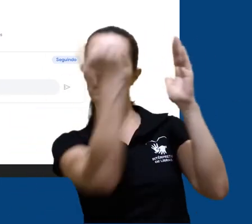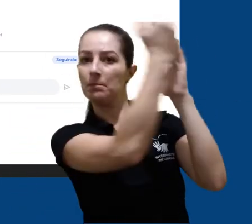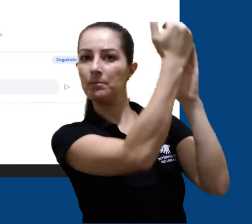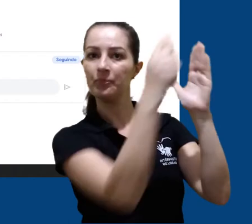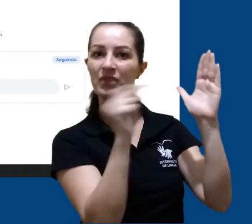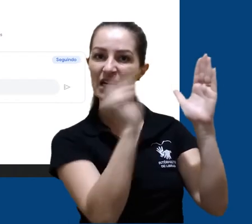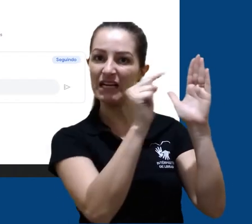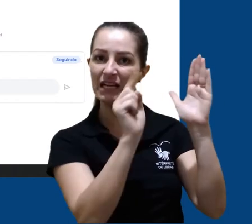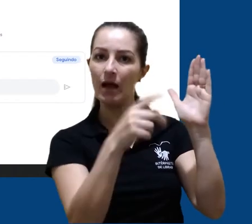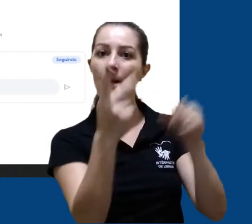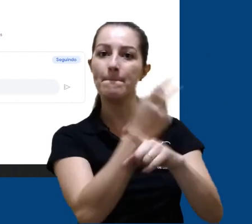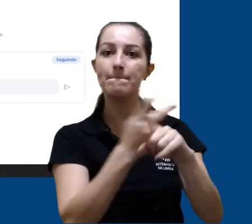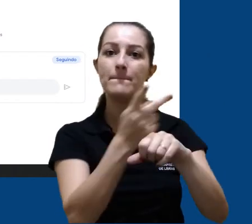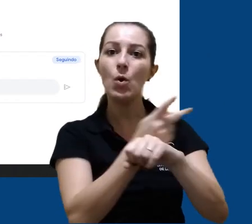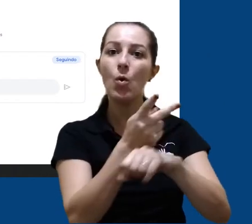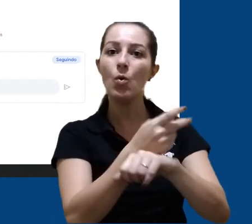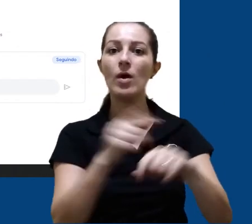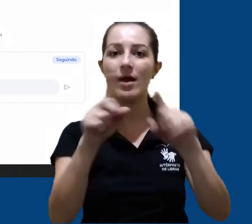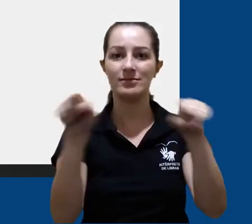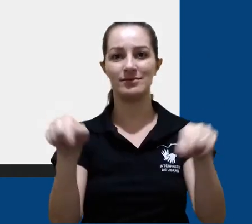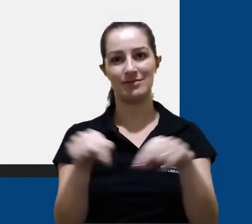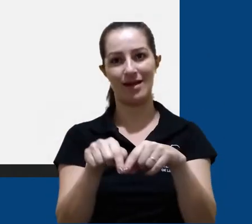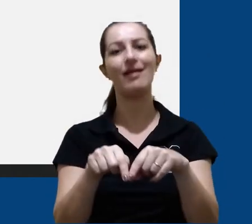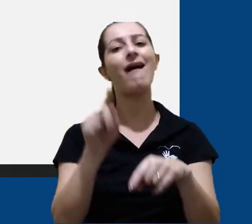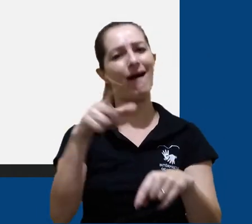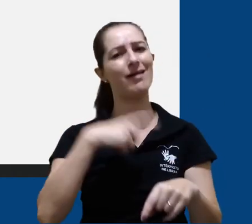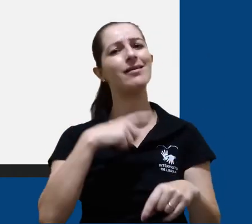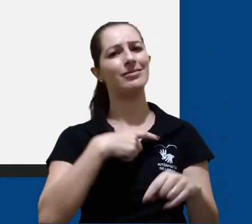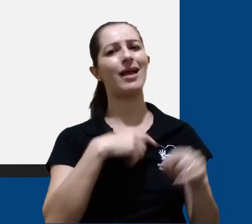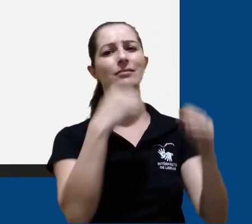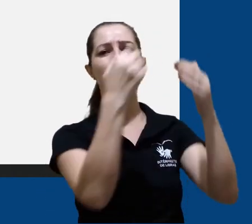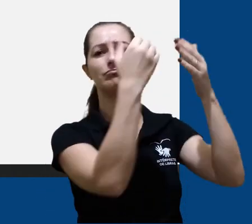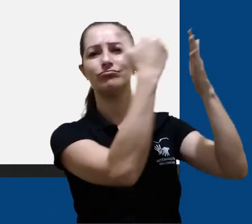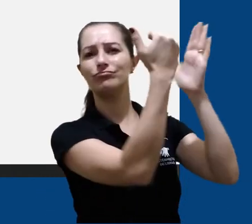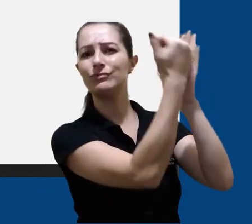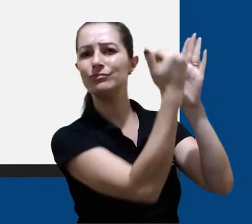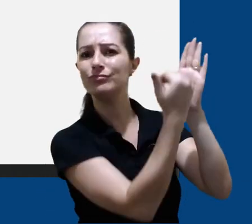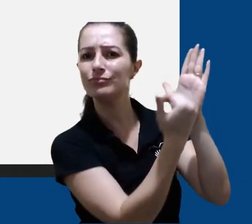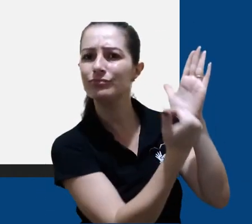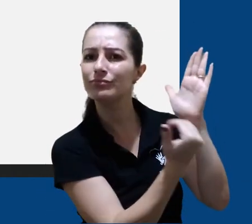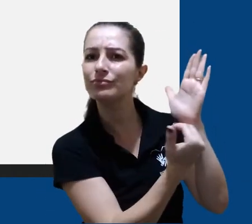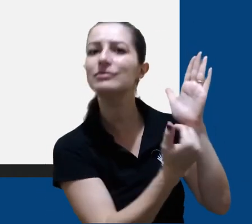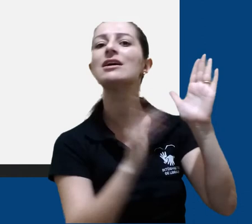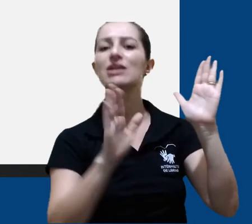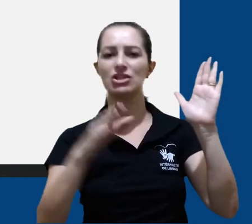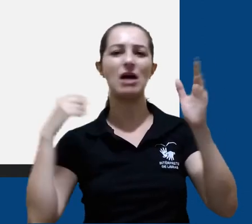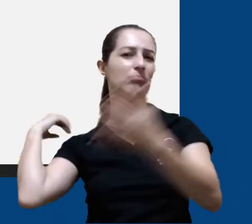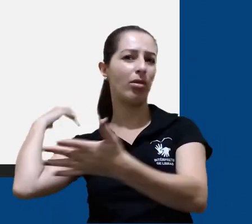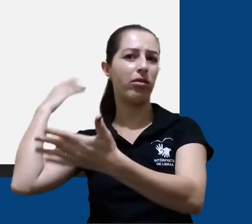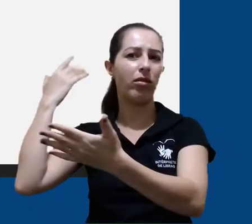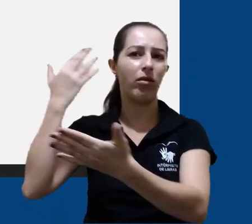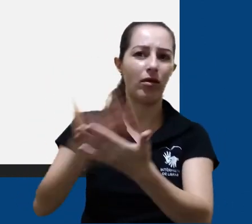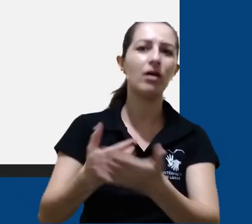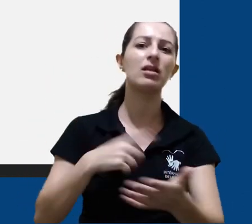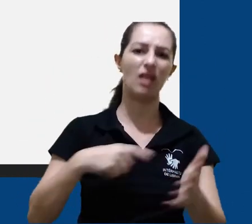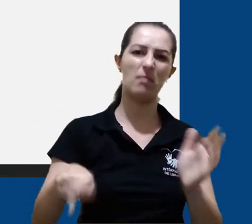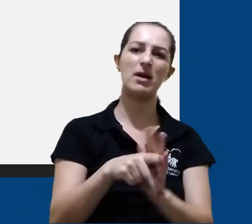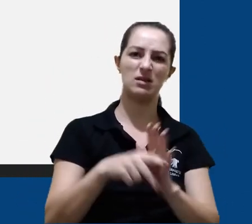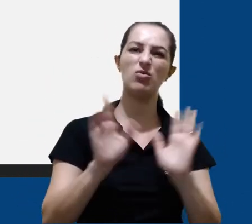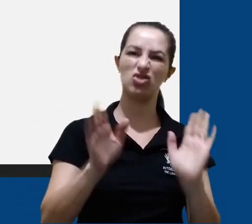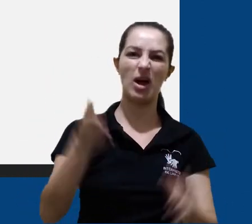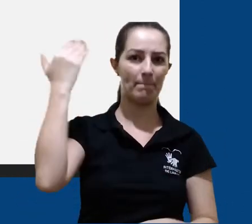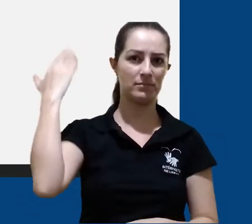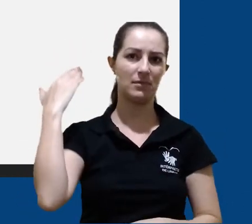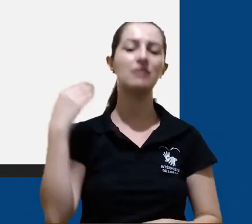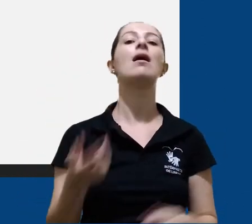e, em seguida, em Procurar salas. Ela vai estar listada com todas aquelas salas que você já participou ou foi